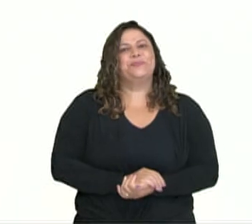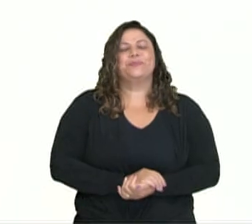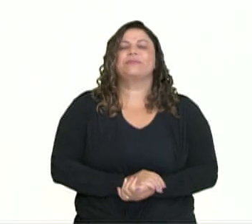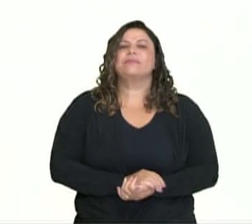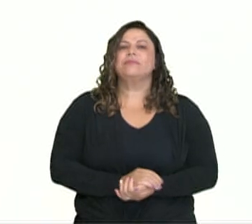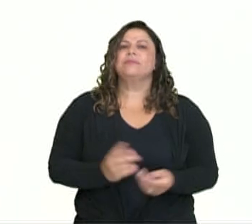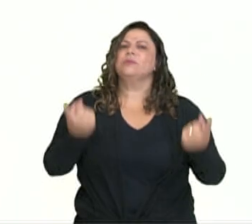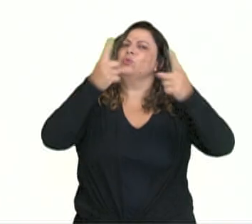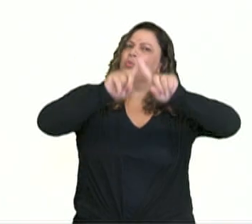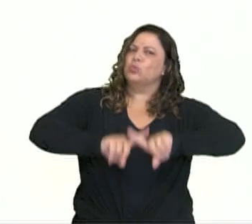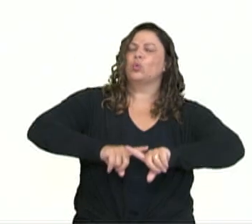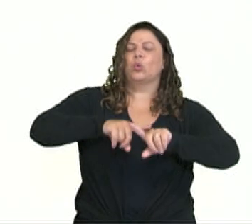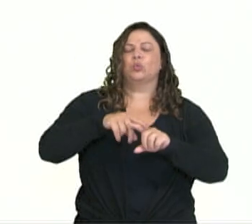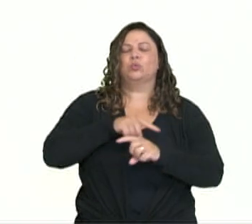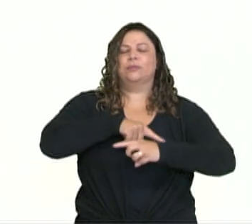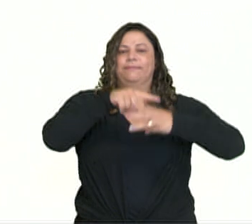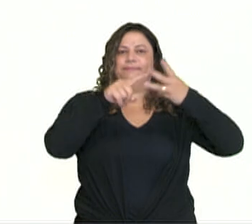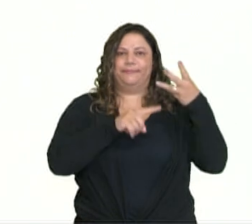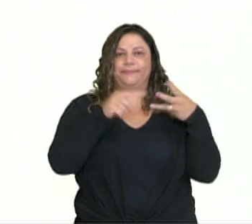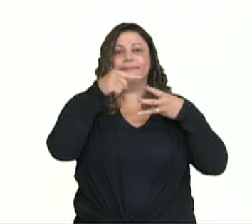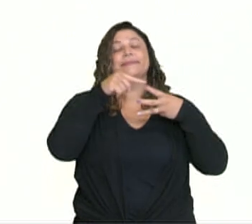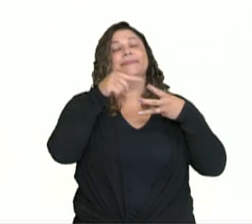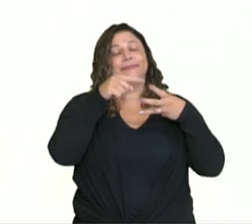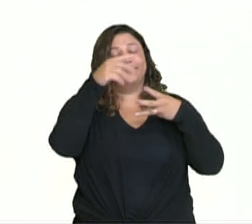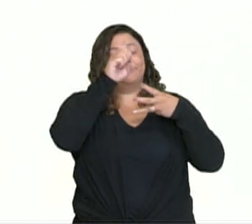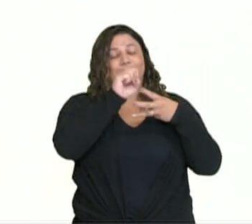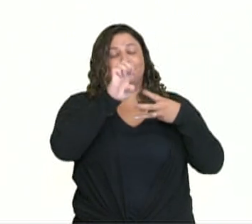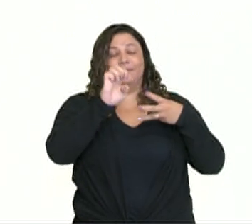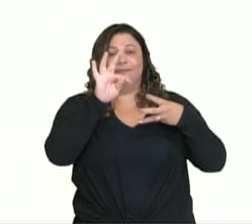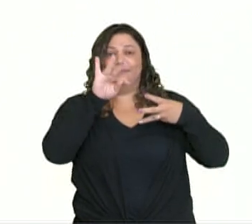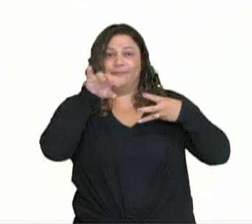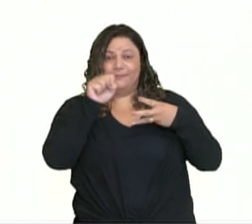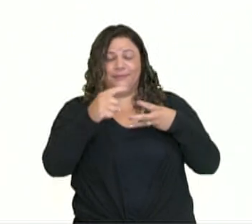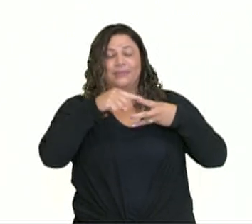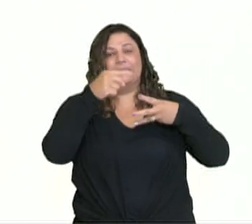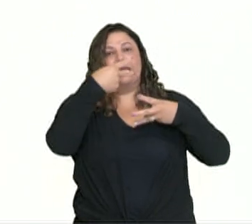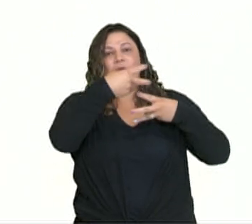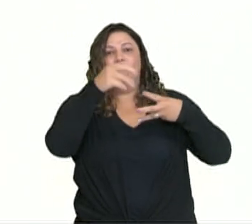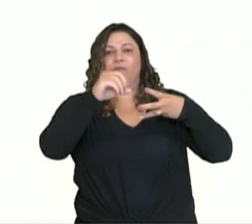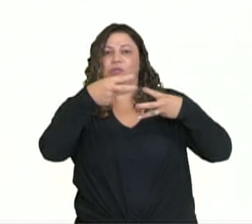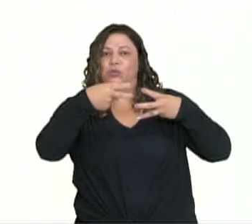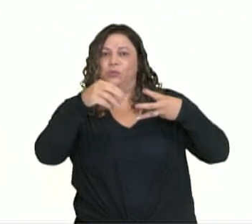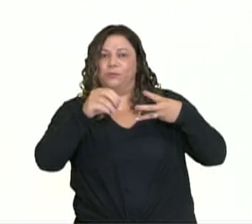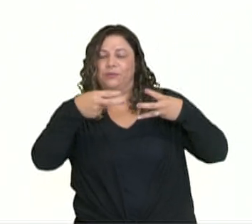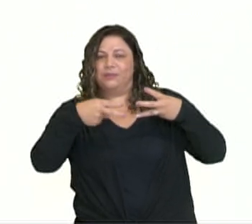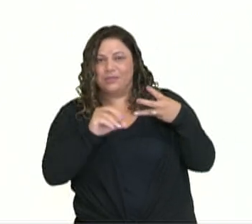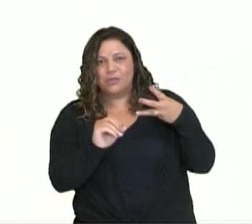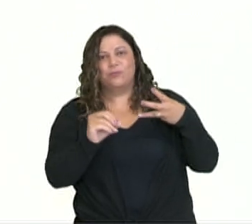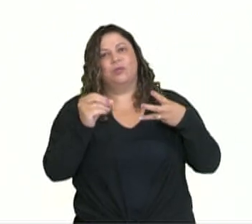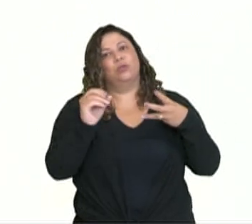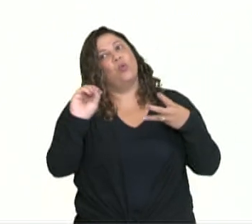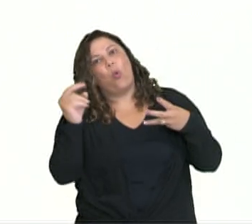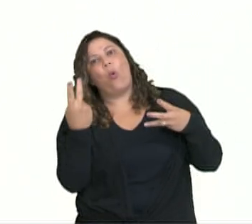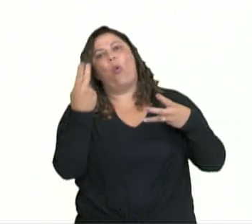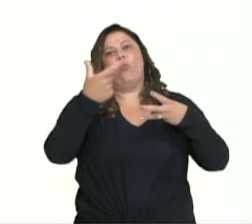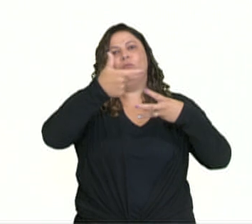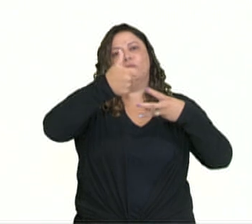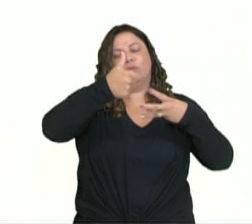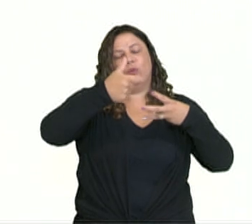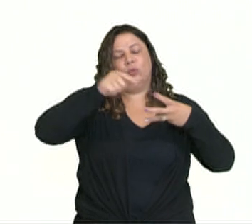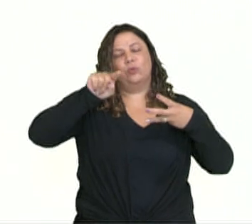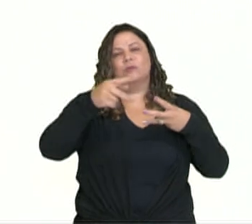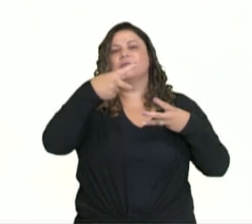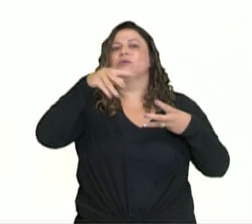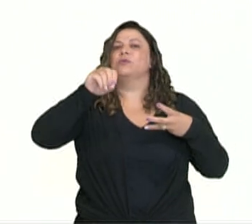jogos têm três sets, cada um com 20 minutos de peteca em jogo ou 12 pontos. A cada 10 minutos